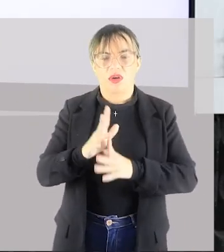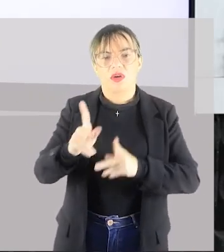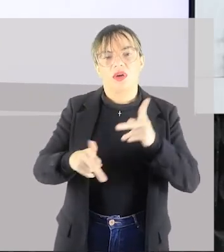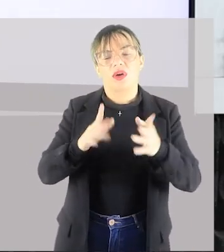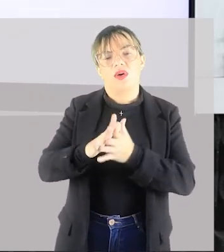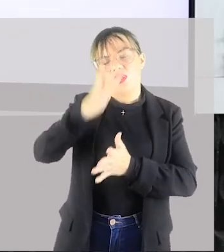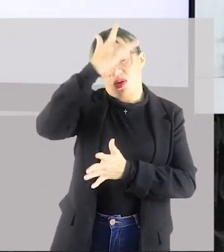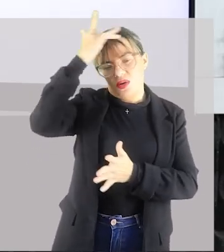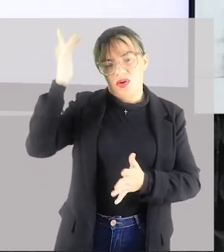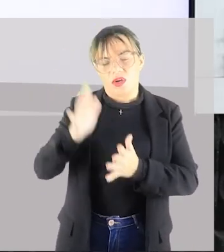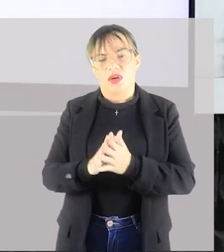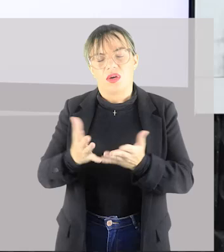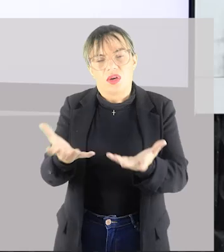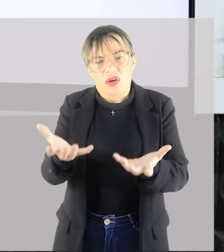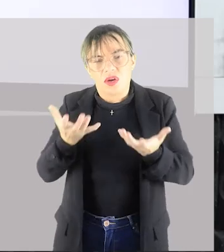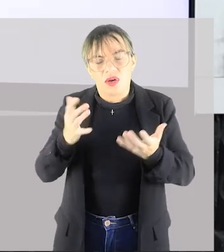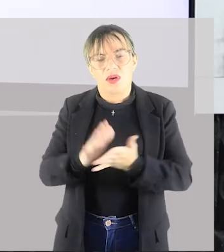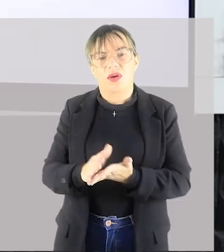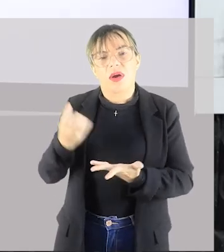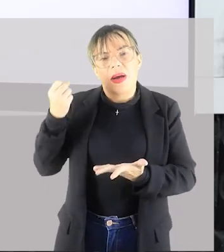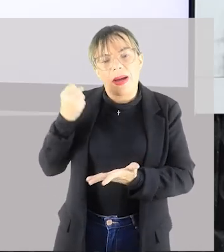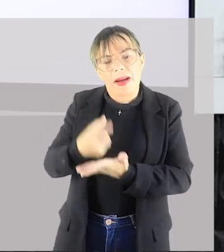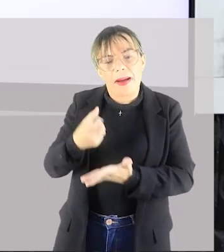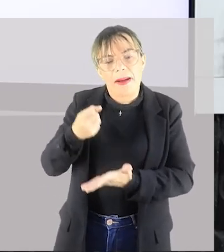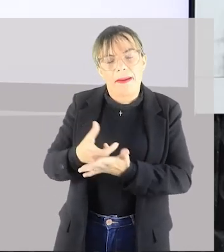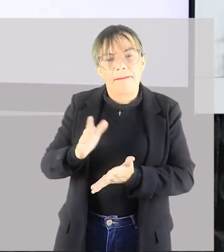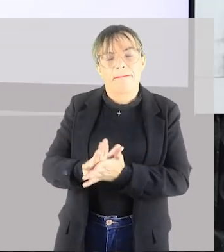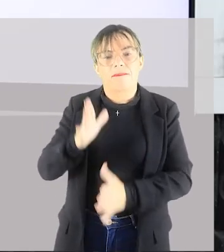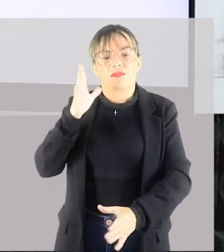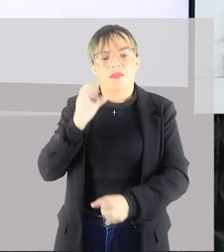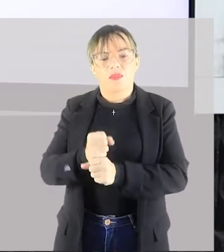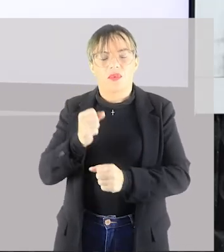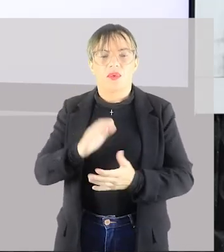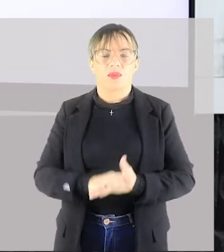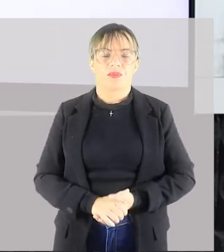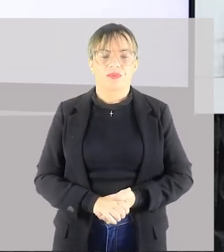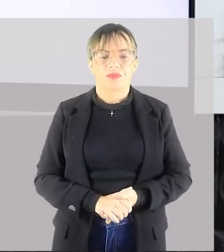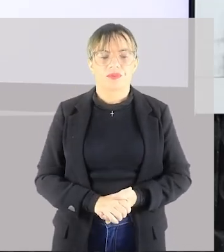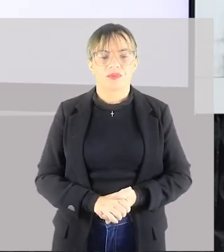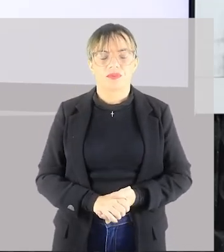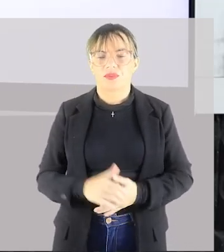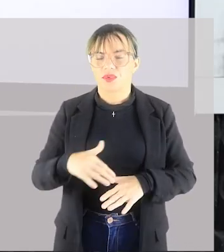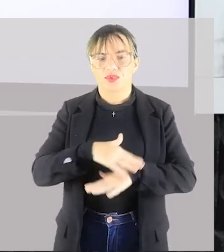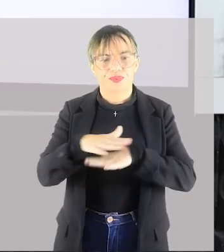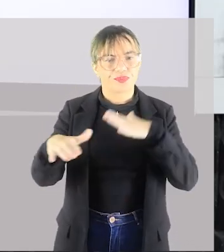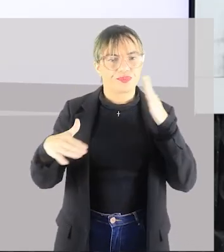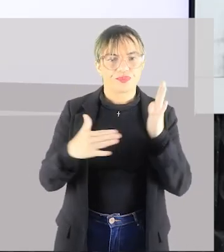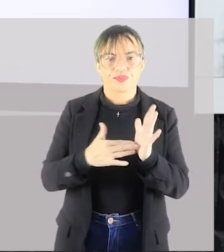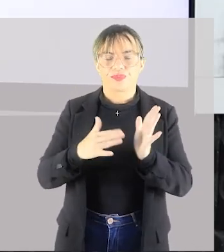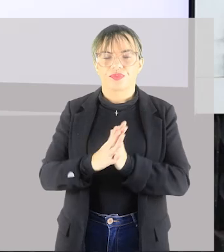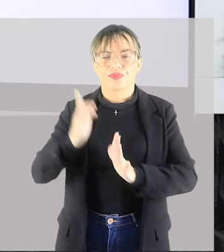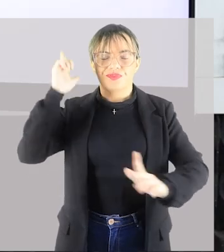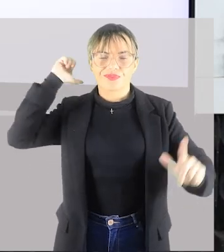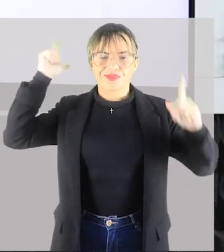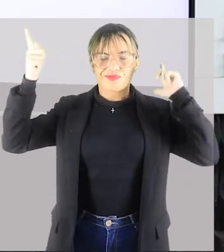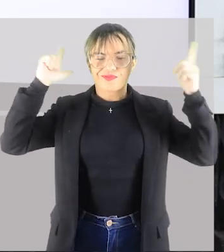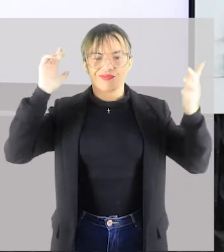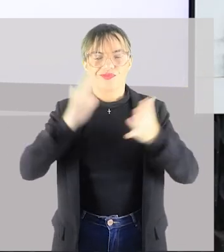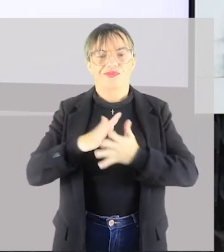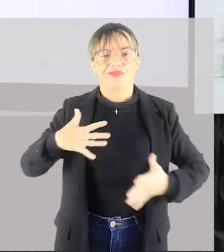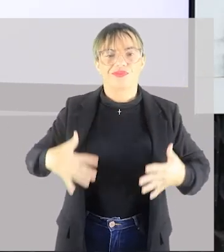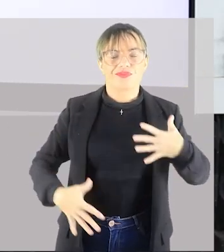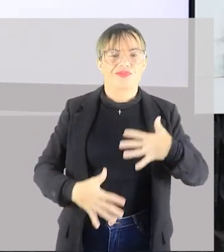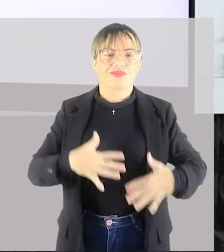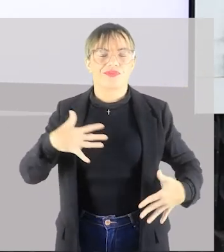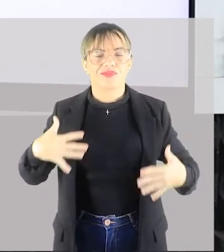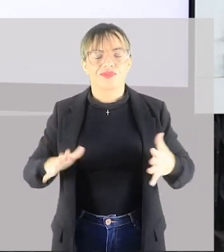público se mantenha consumindo aquela mercadoria. E tudo é entretenimento.